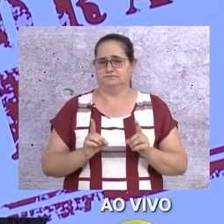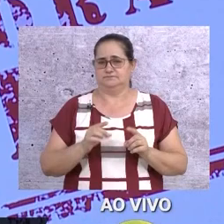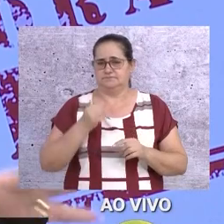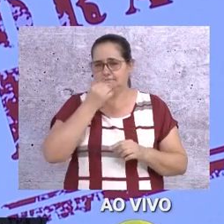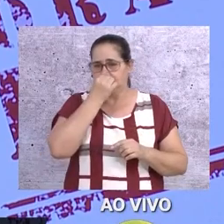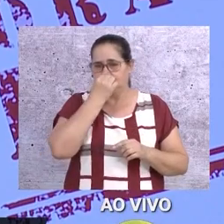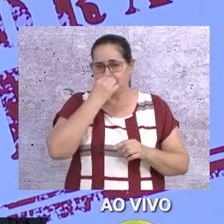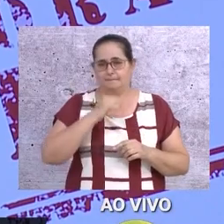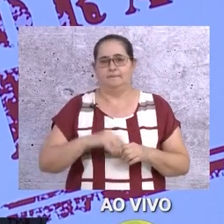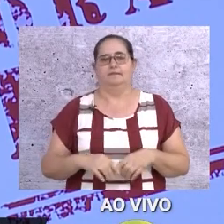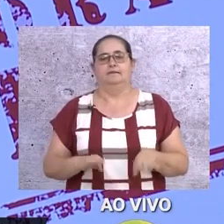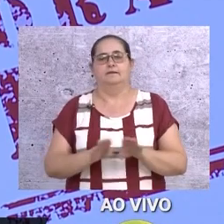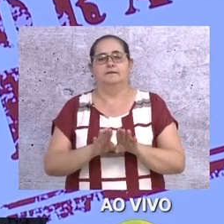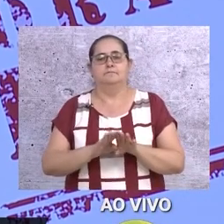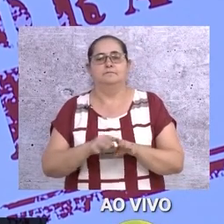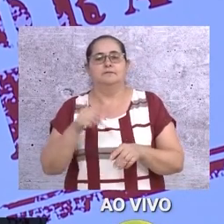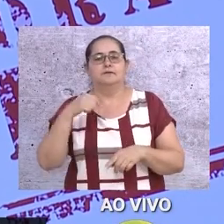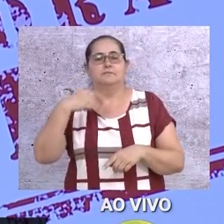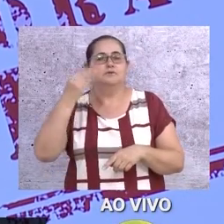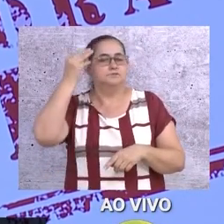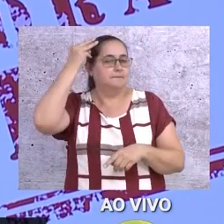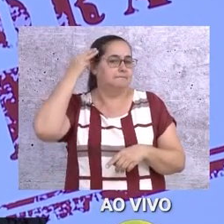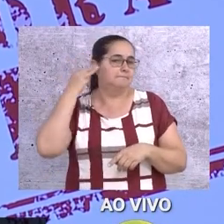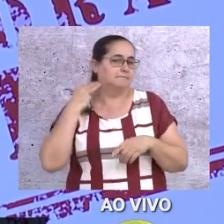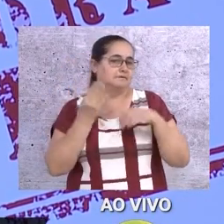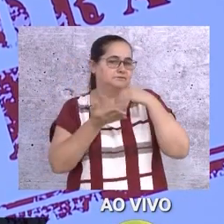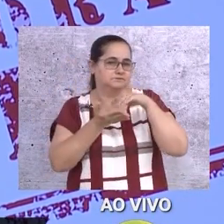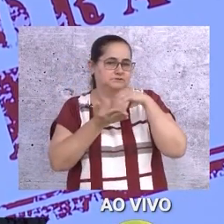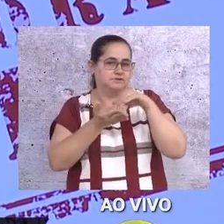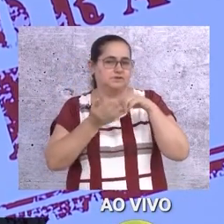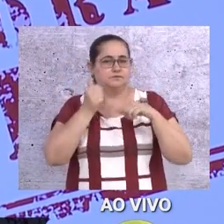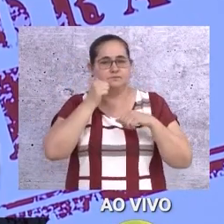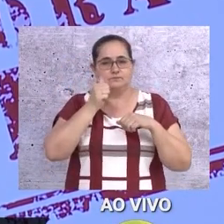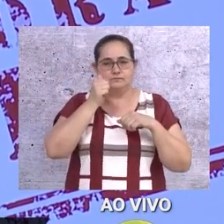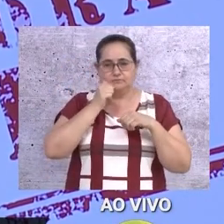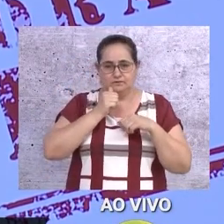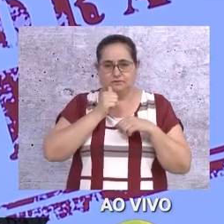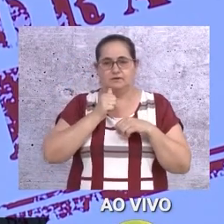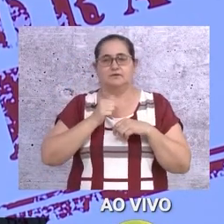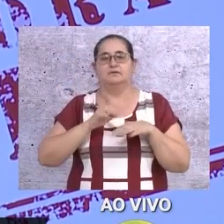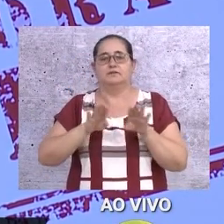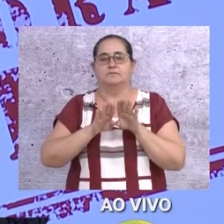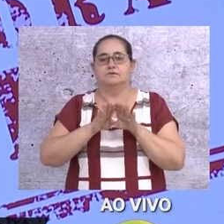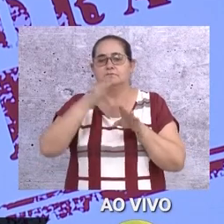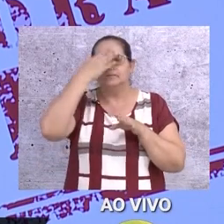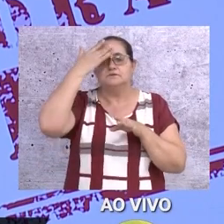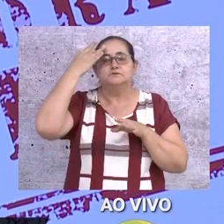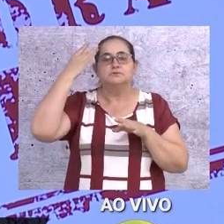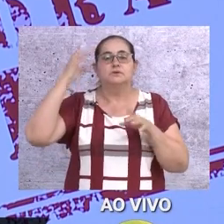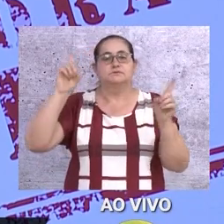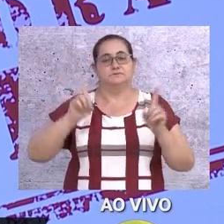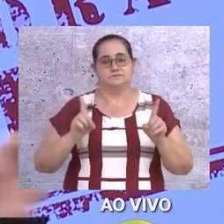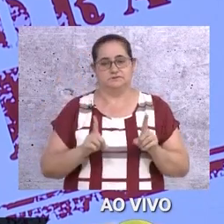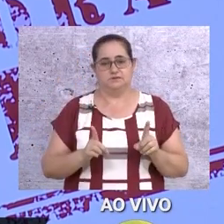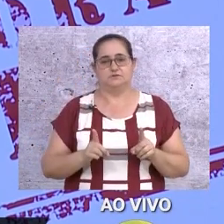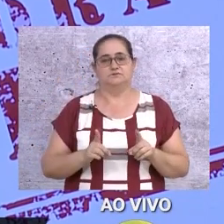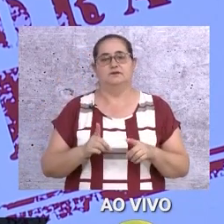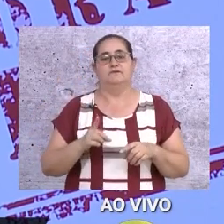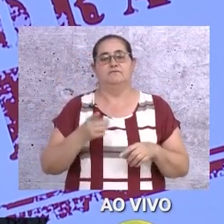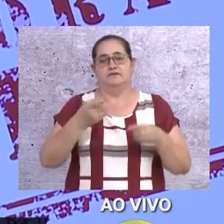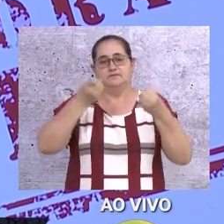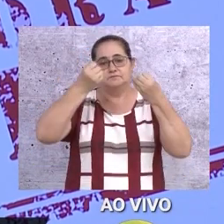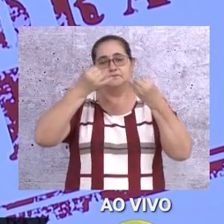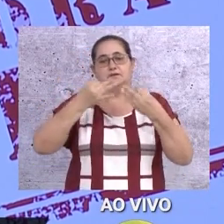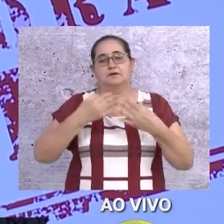daqui a pouco a nossa secretária aqui de Rio Preto, a secretária da mulher e das pessoas que têm necessidades, ela vai estar